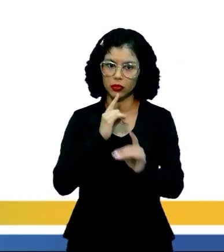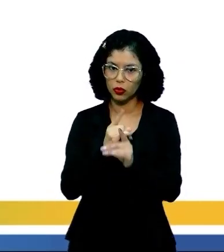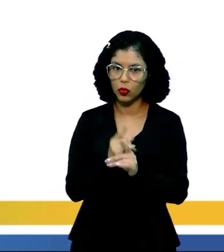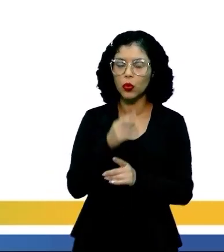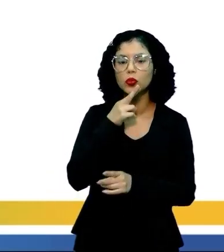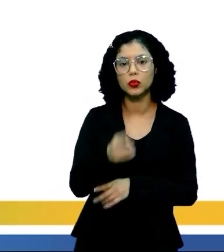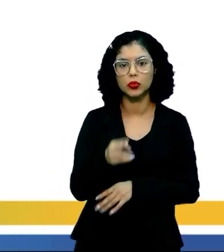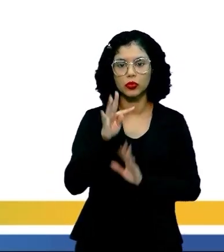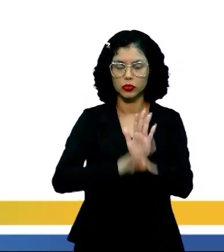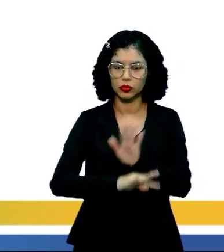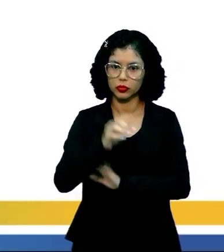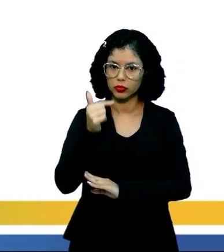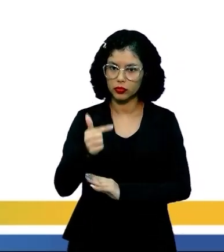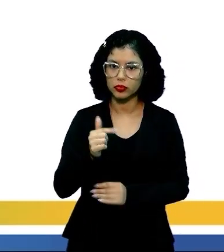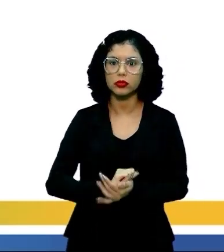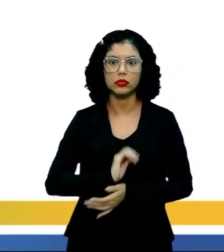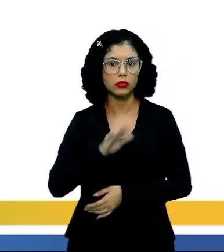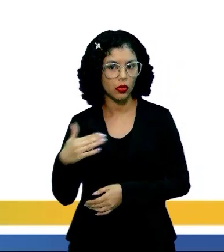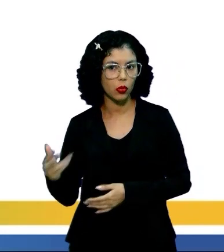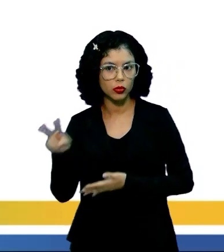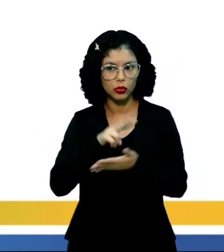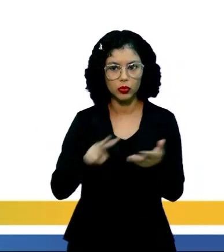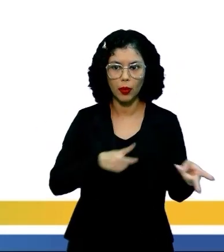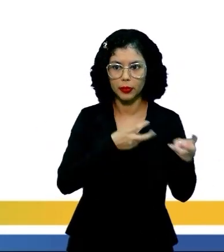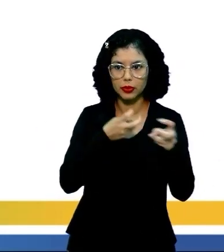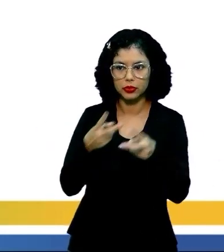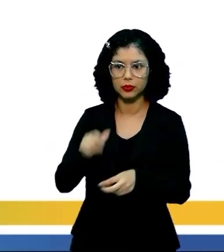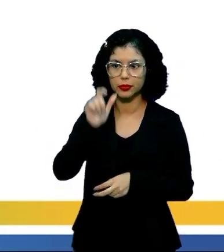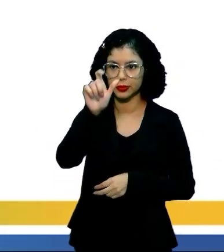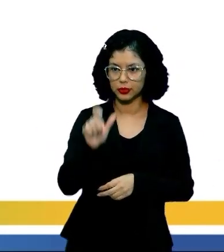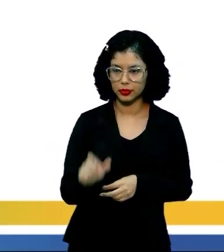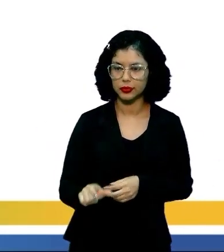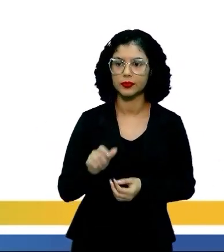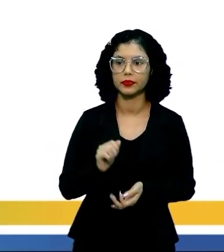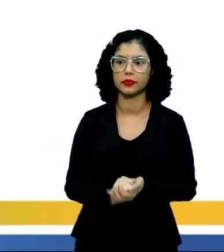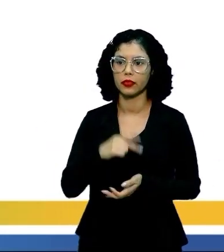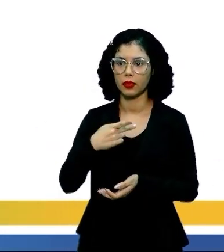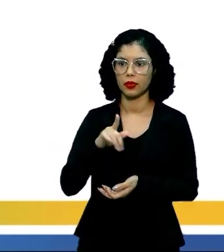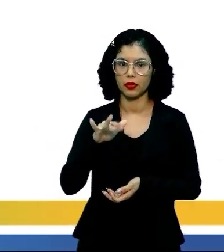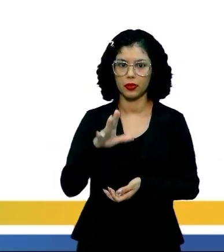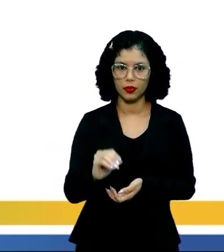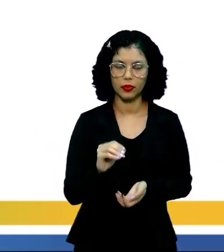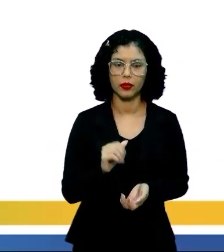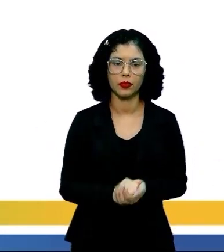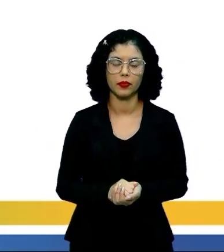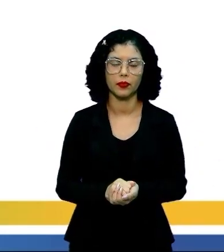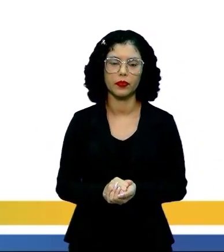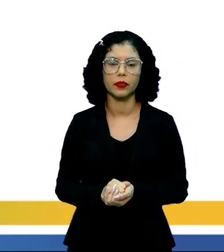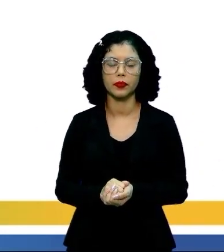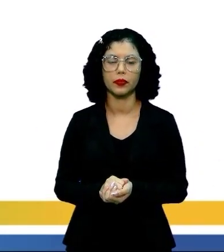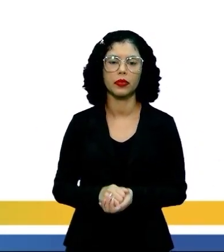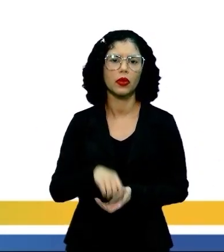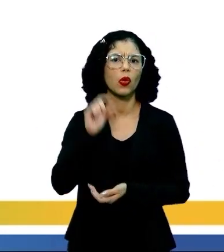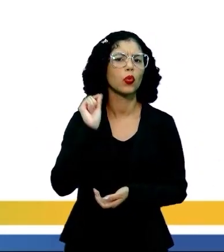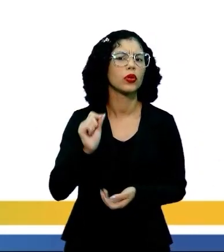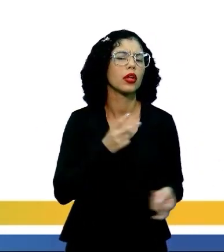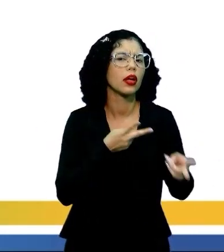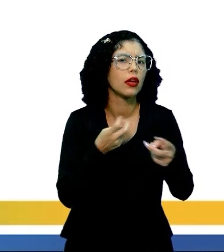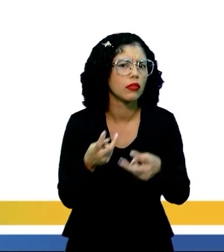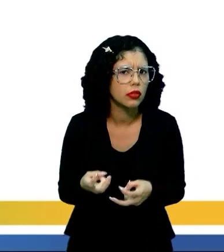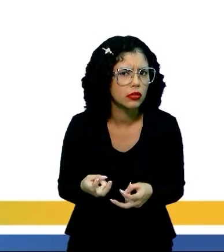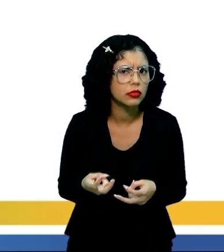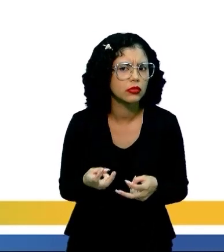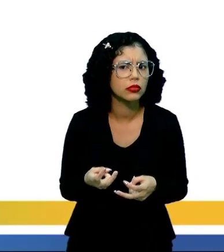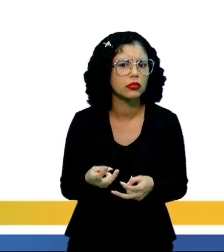respaldo no texto 2, quando o leitor percebe que há personagem Policarpo Quaresma. O a personagem